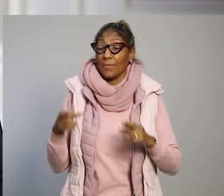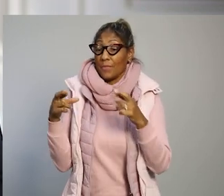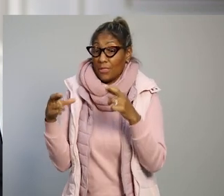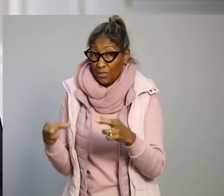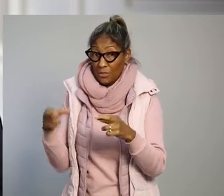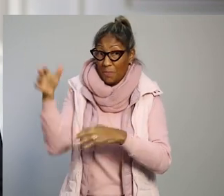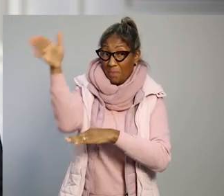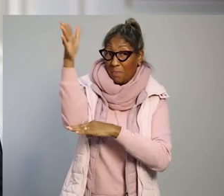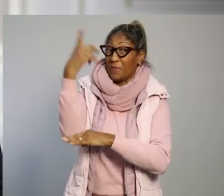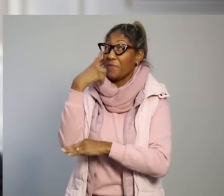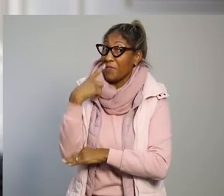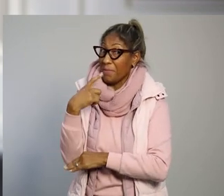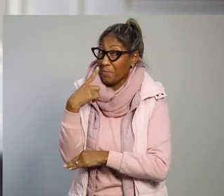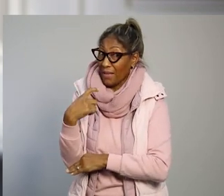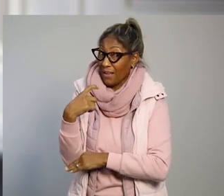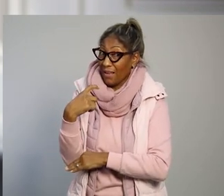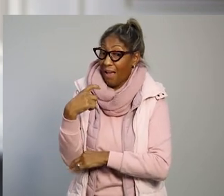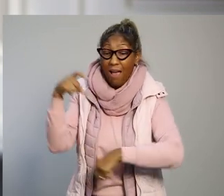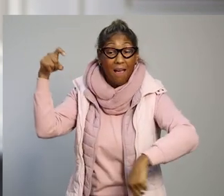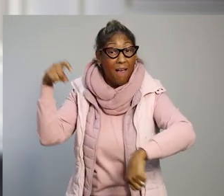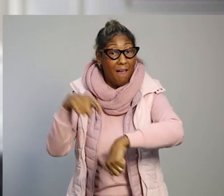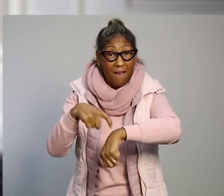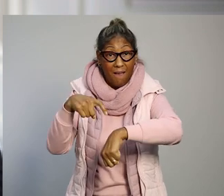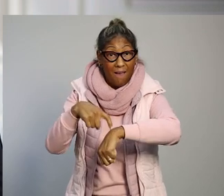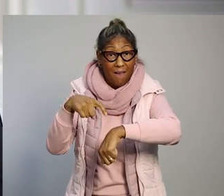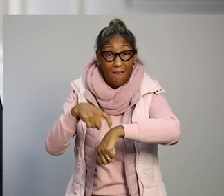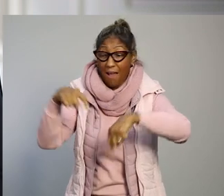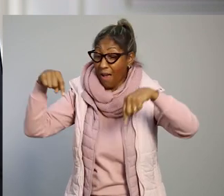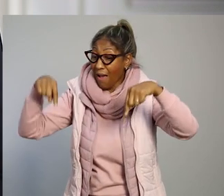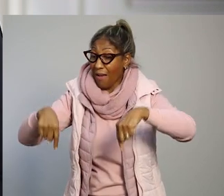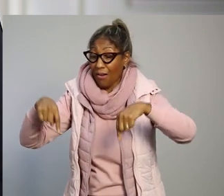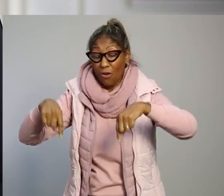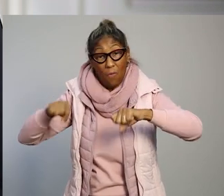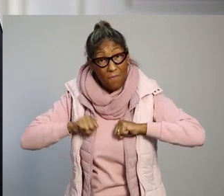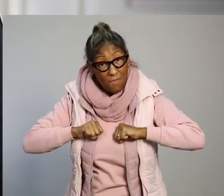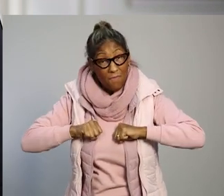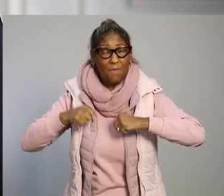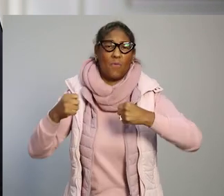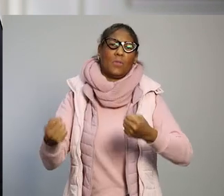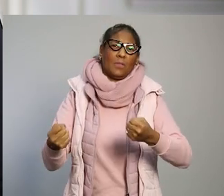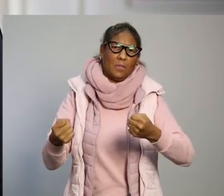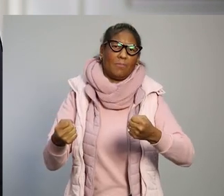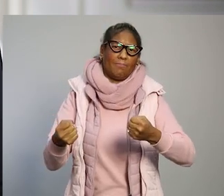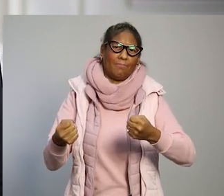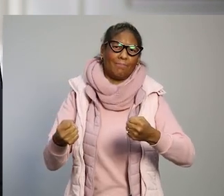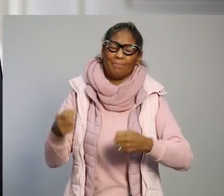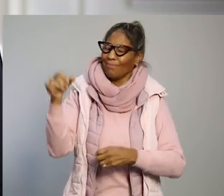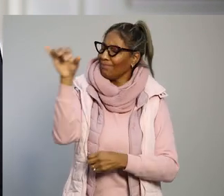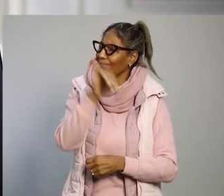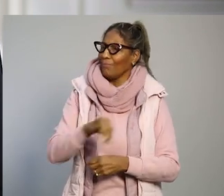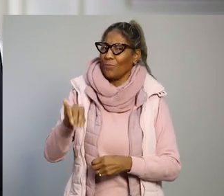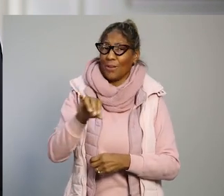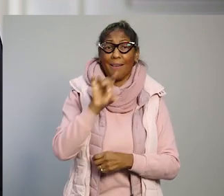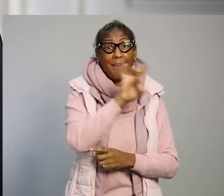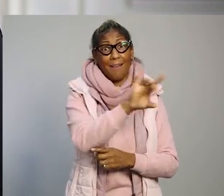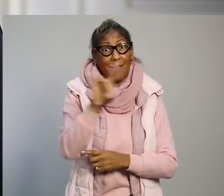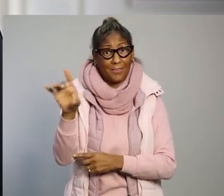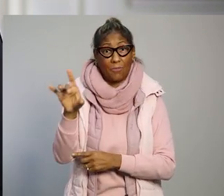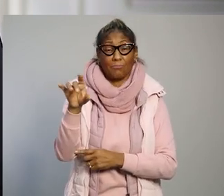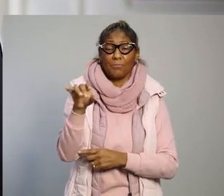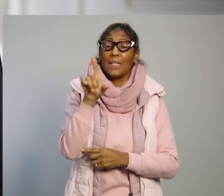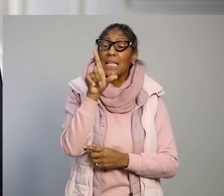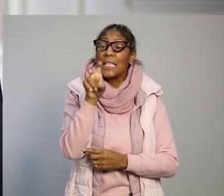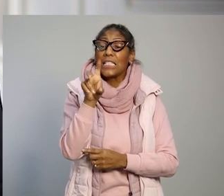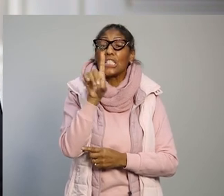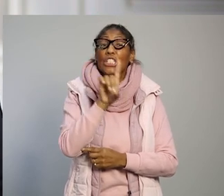Sobretudo nas regiões de bandeira vermelha, chegou a hora de mais uma dose de esforço. É fundamental